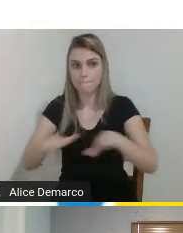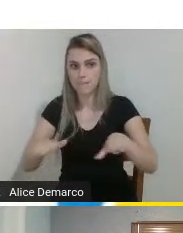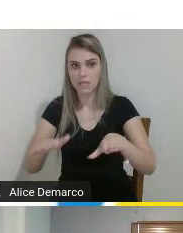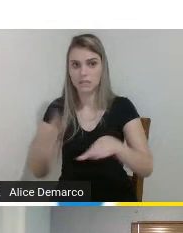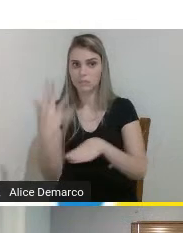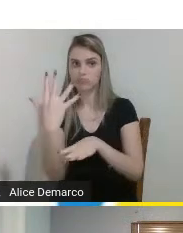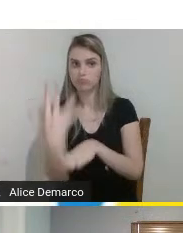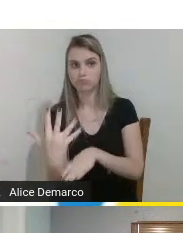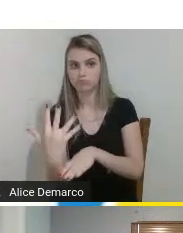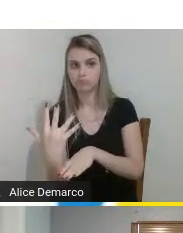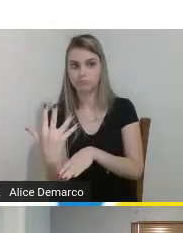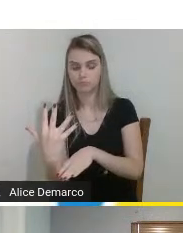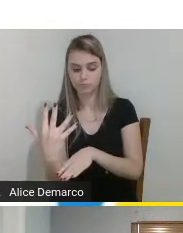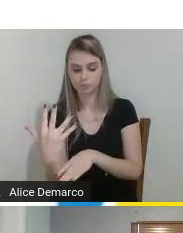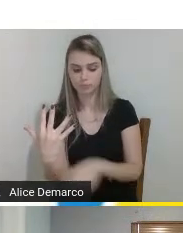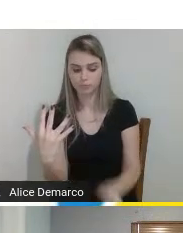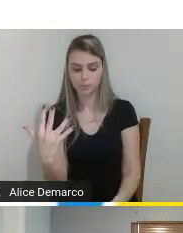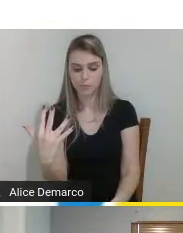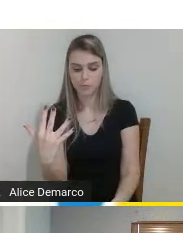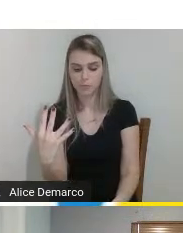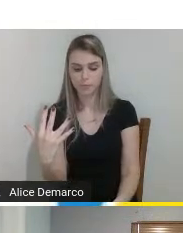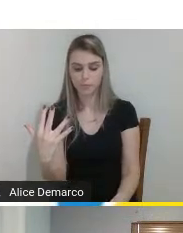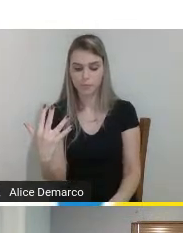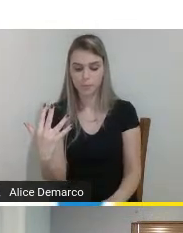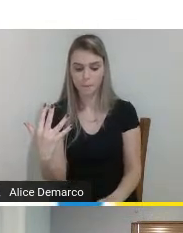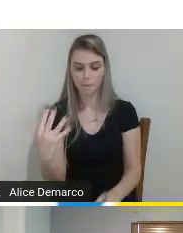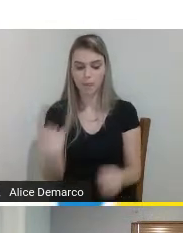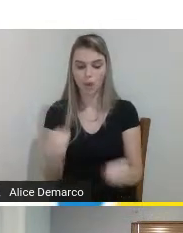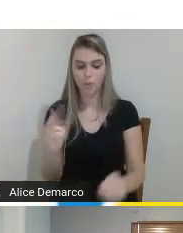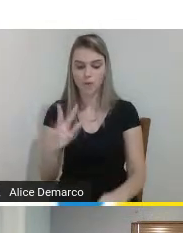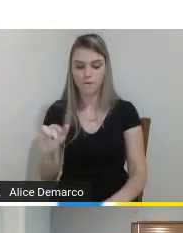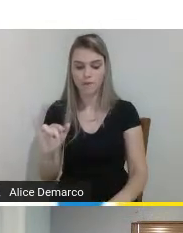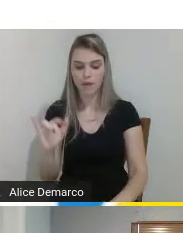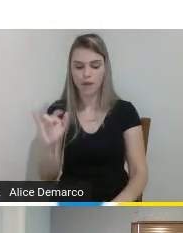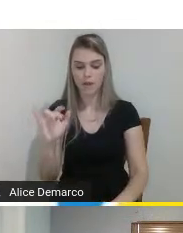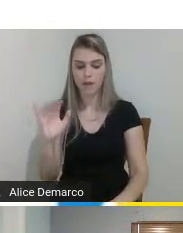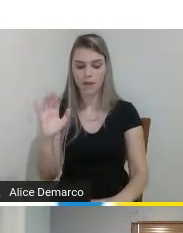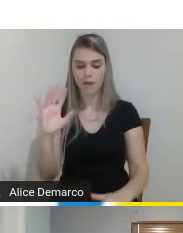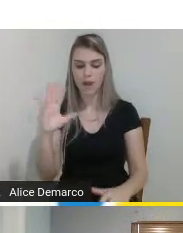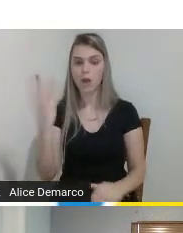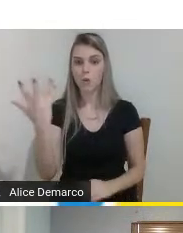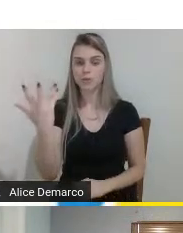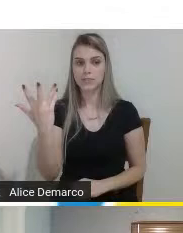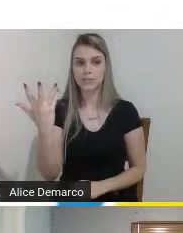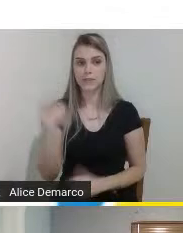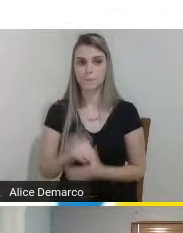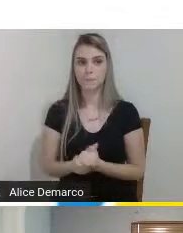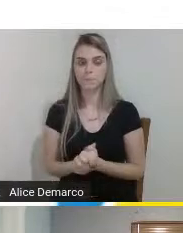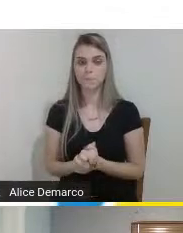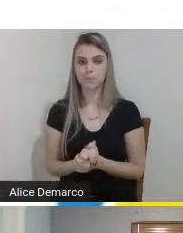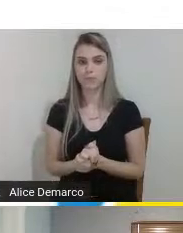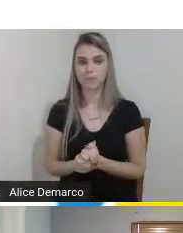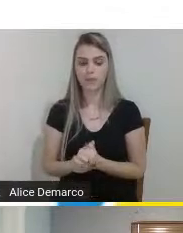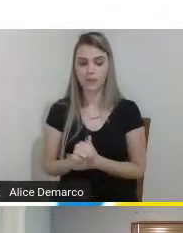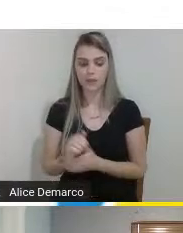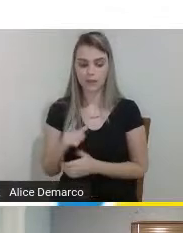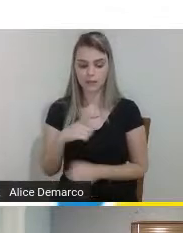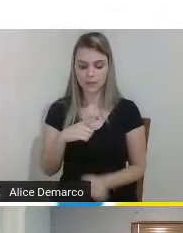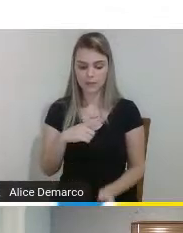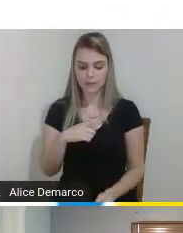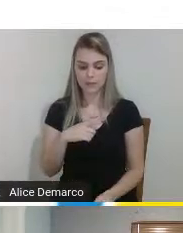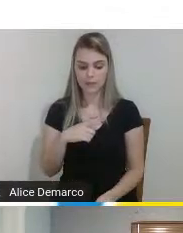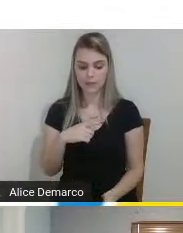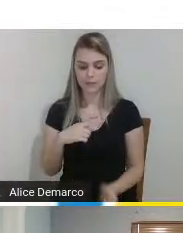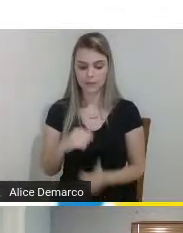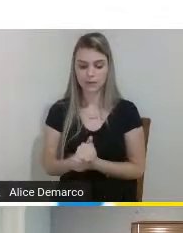articuláveis. Bom, como que vai funcionar exatamente a nossa prótese? Ela vai ler através de sensores e...